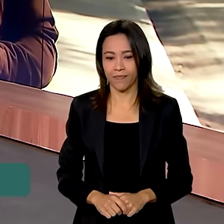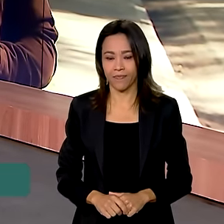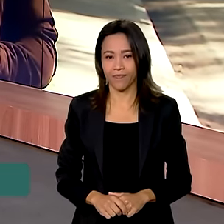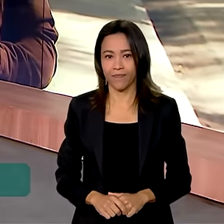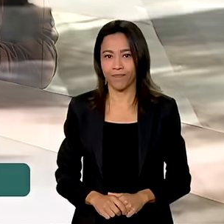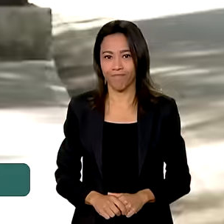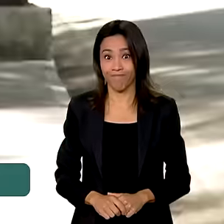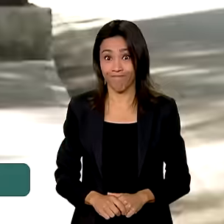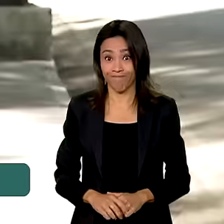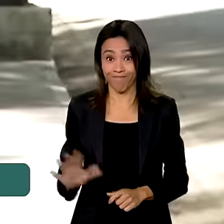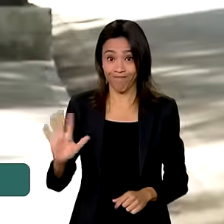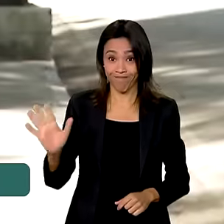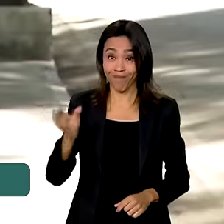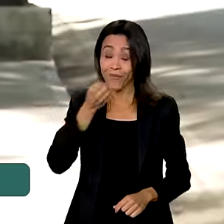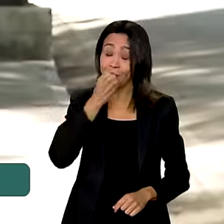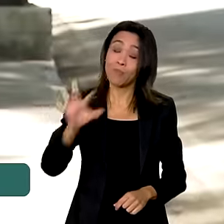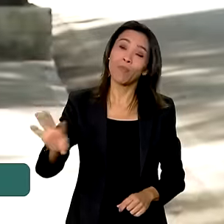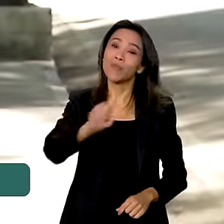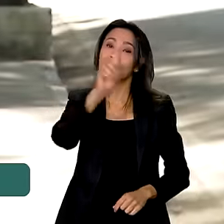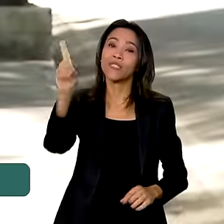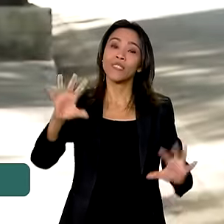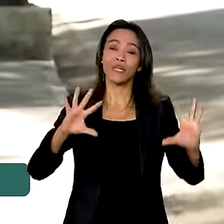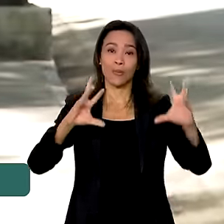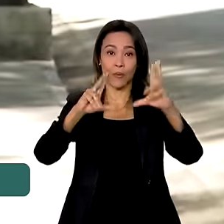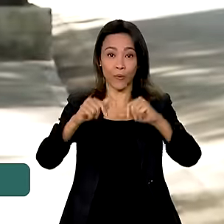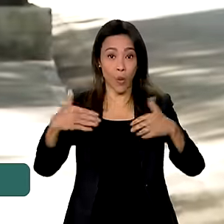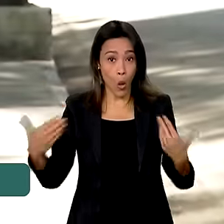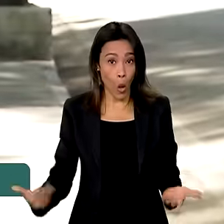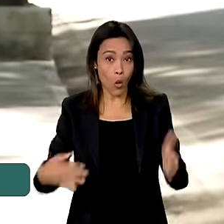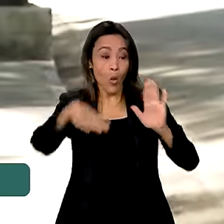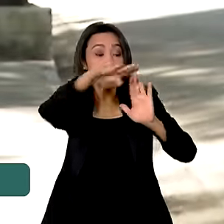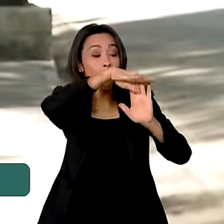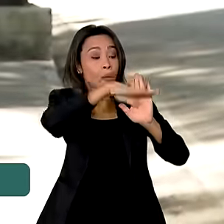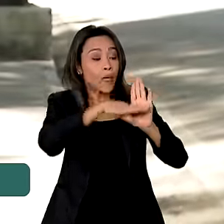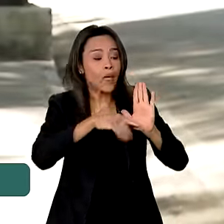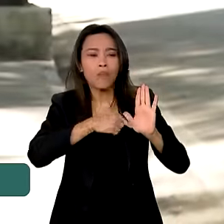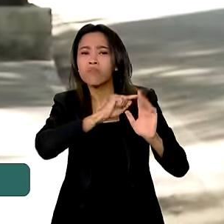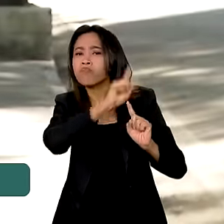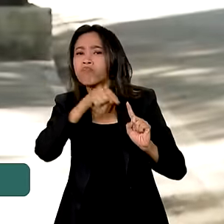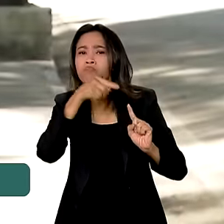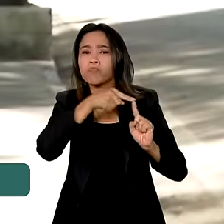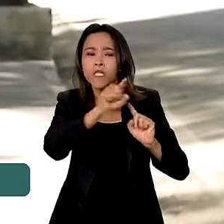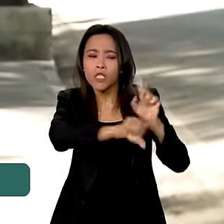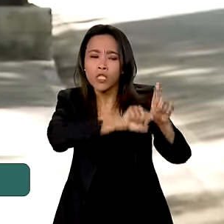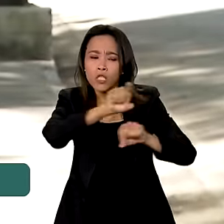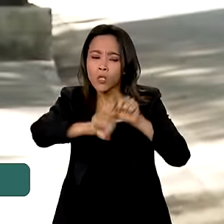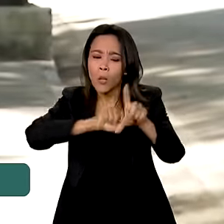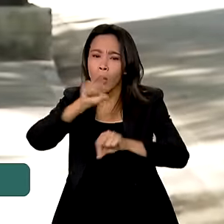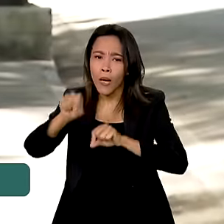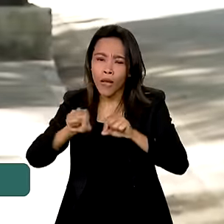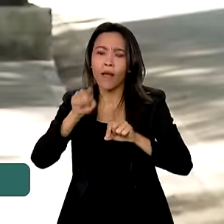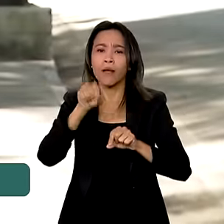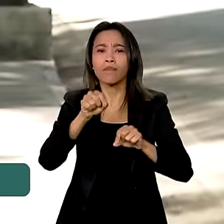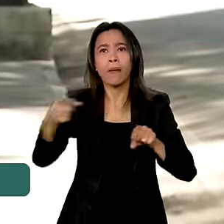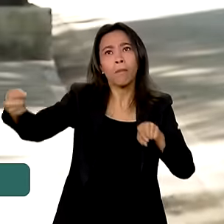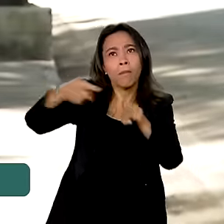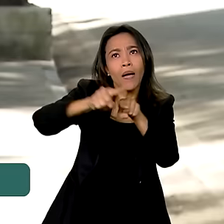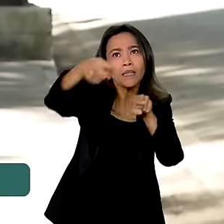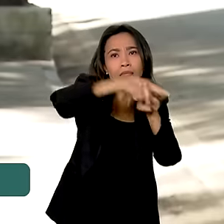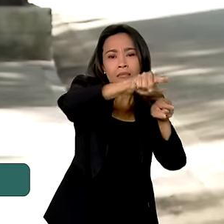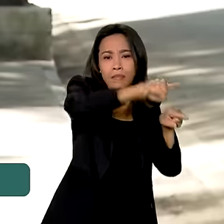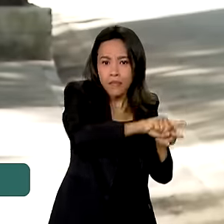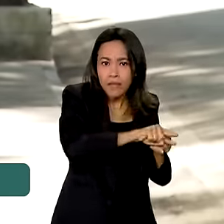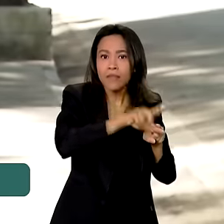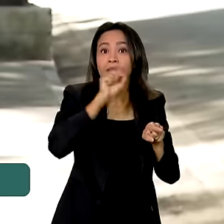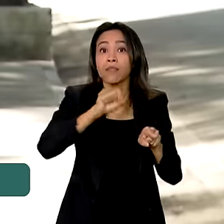Oi, Karine, bom dia a você, bom dia a todos. Olha, o programa pretende selecionar instituições parceiras para implantar